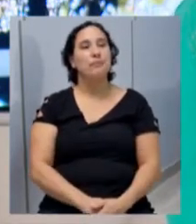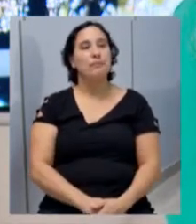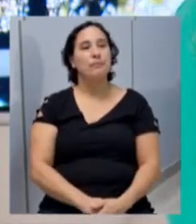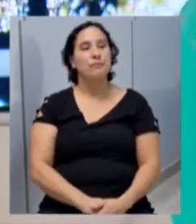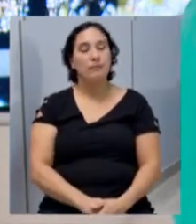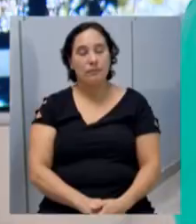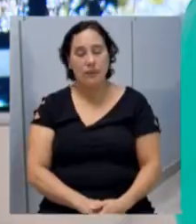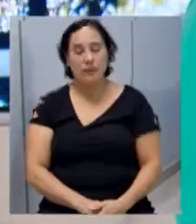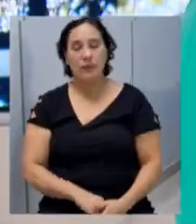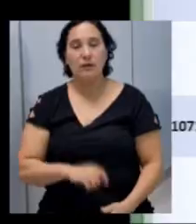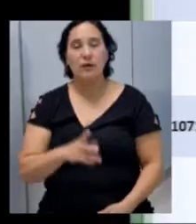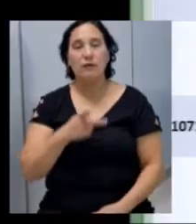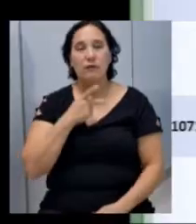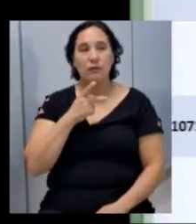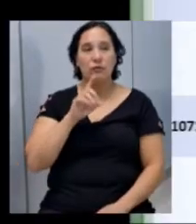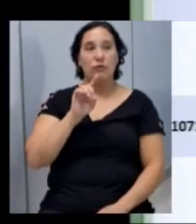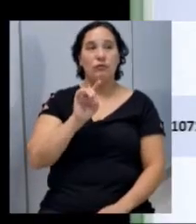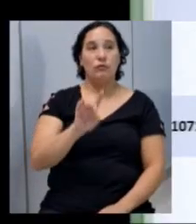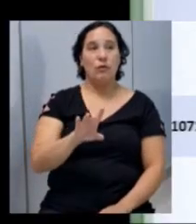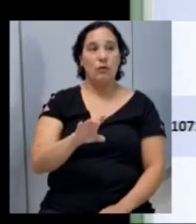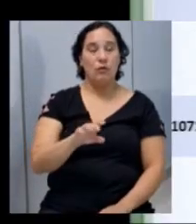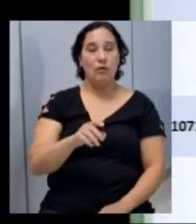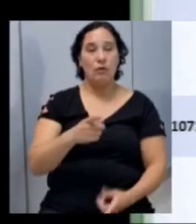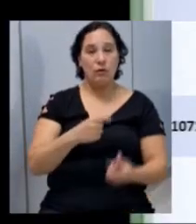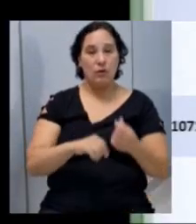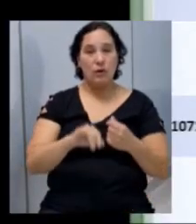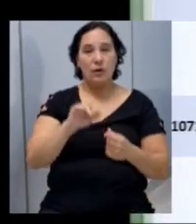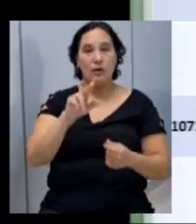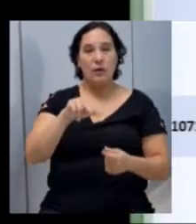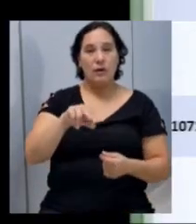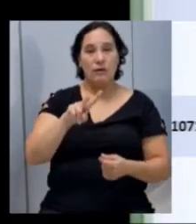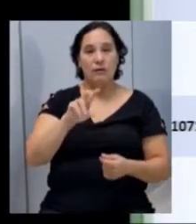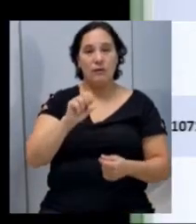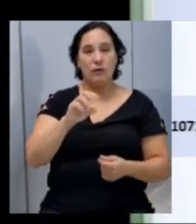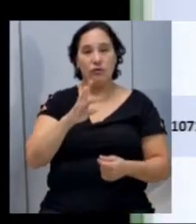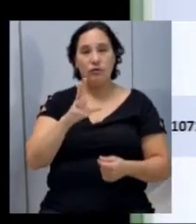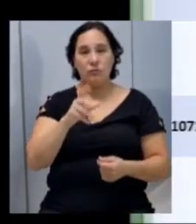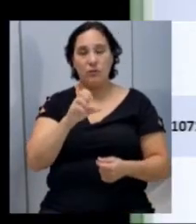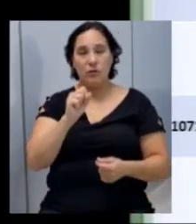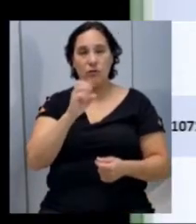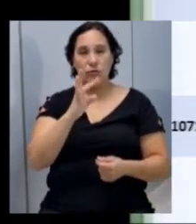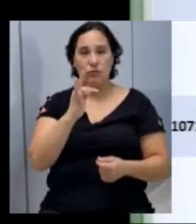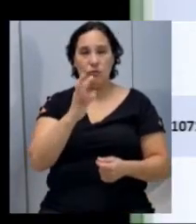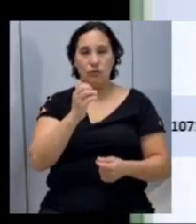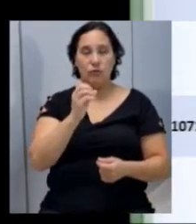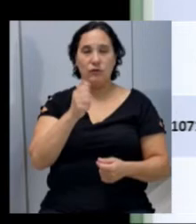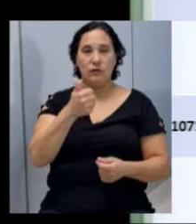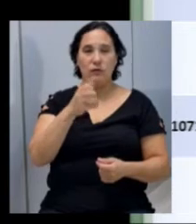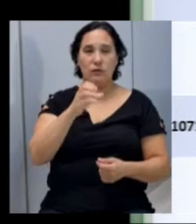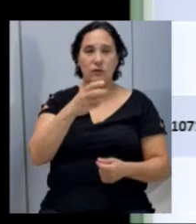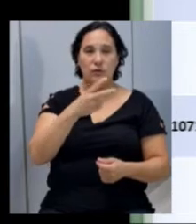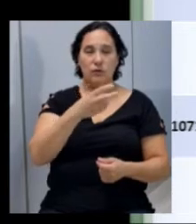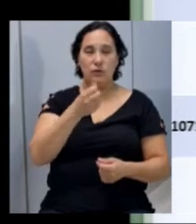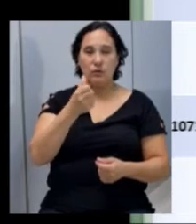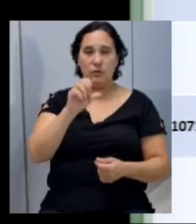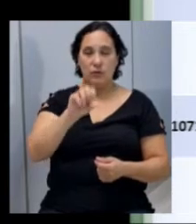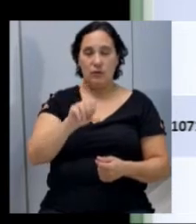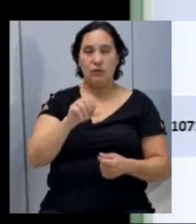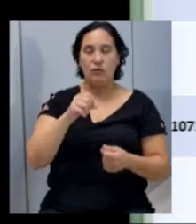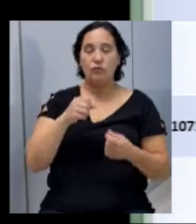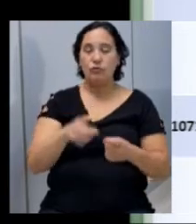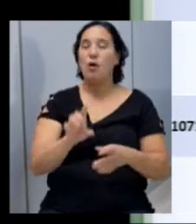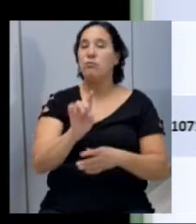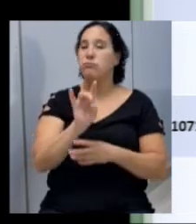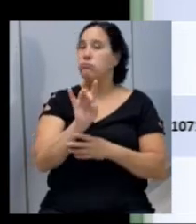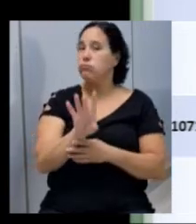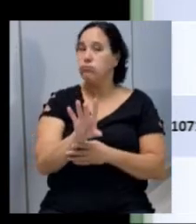Aqui são destacados somente os investimentos para o exercício de 2019. Como orçamento também se trata de orçamento de investimentos,